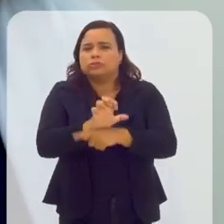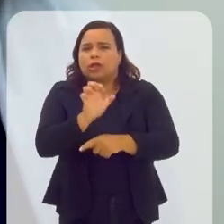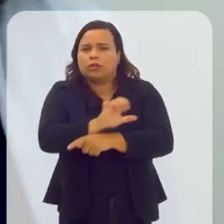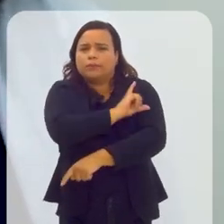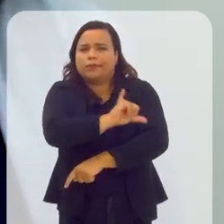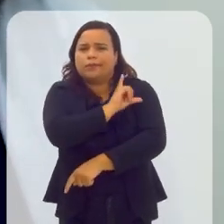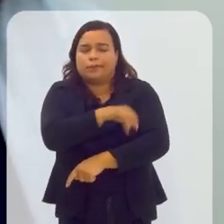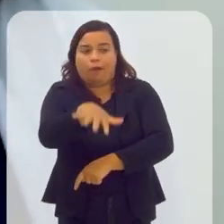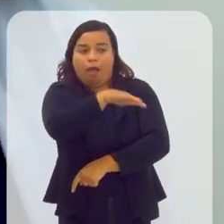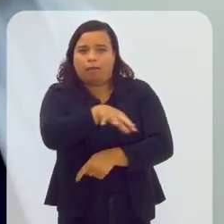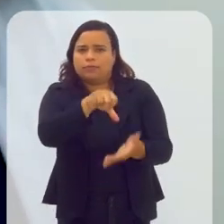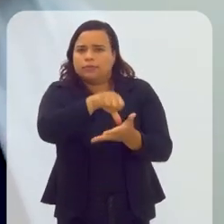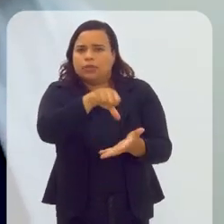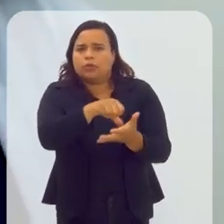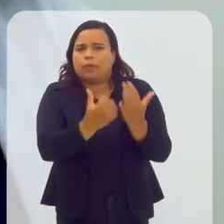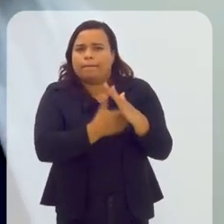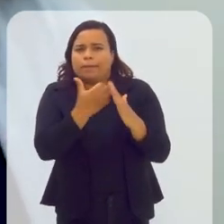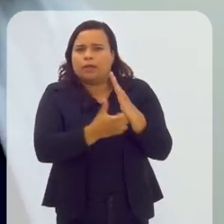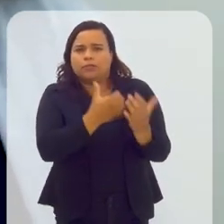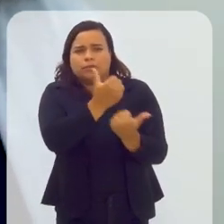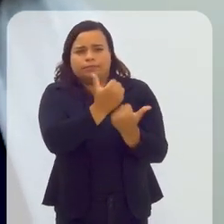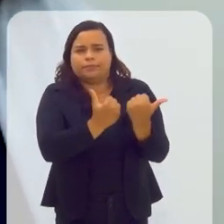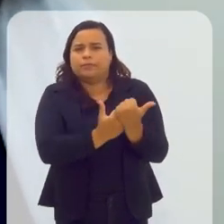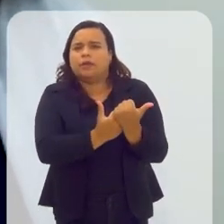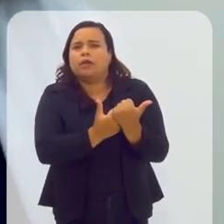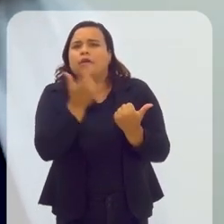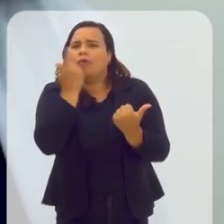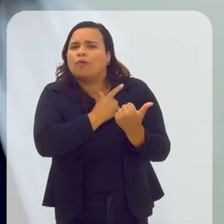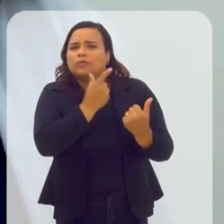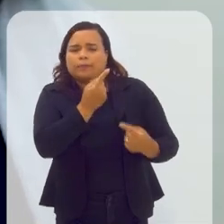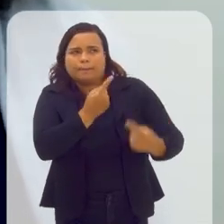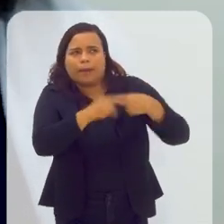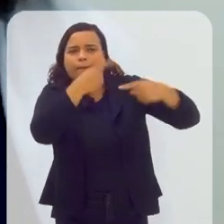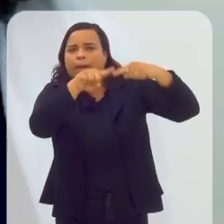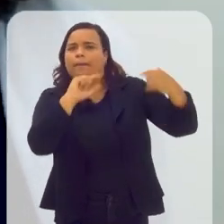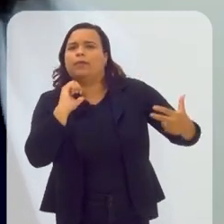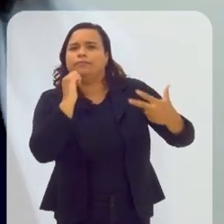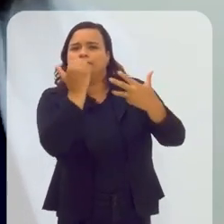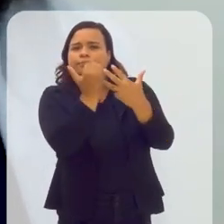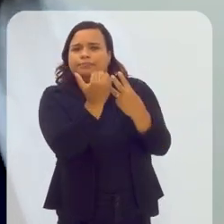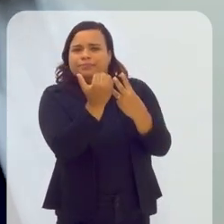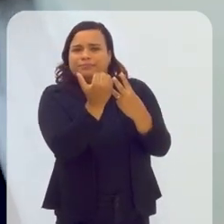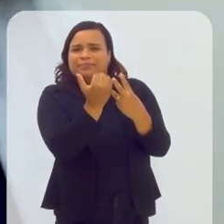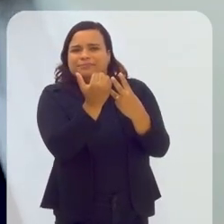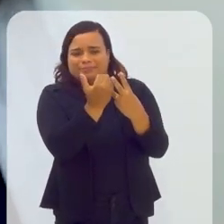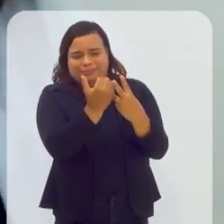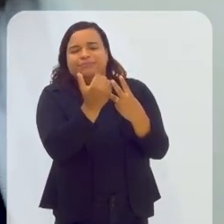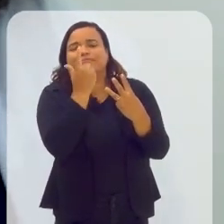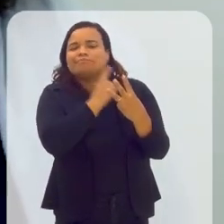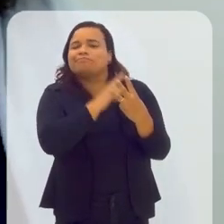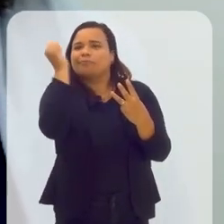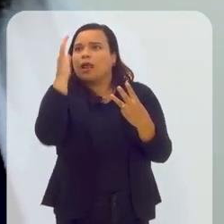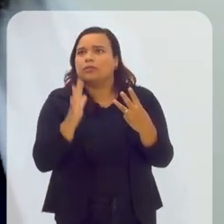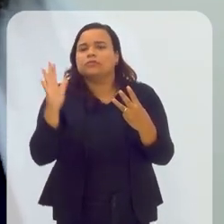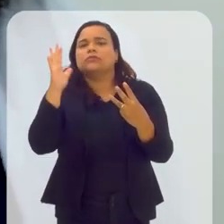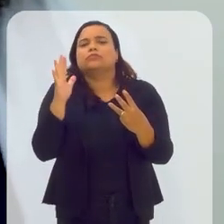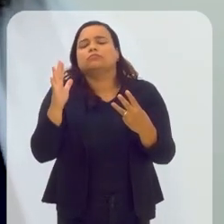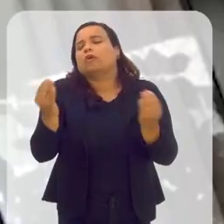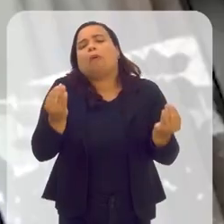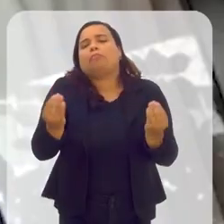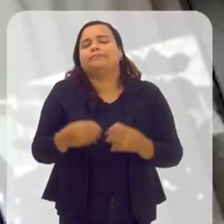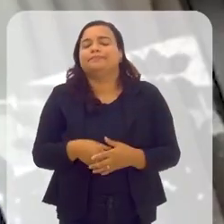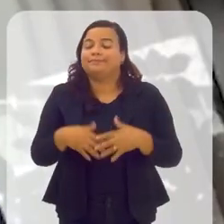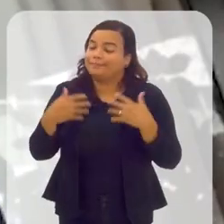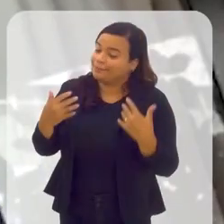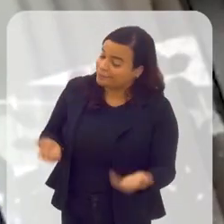Estado para que esse setor consiga chegar a essa marca de estar entre os três maiores do Brasil? Olha,